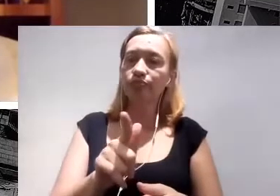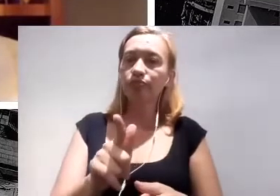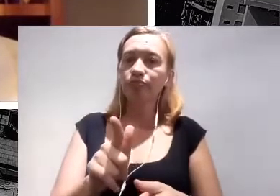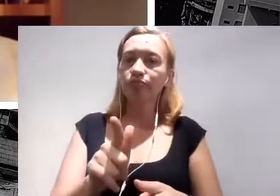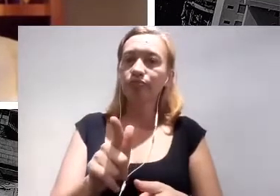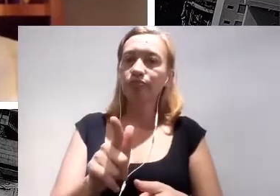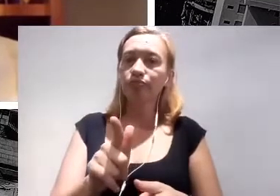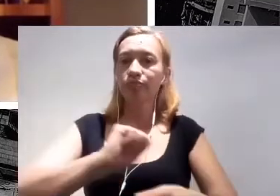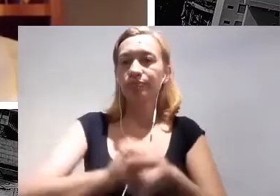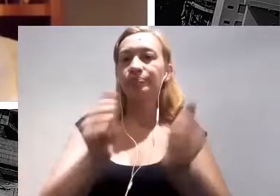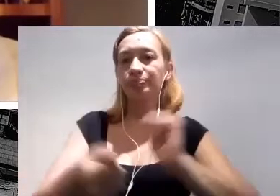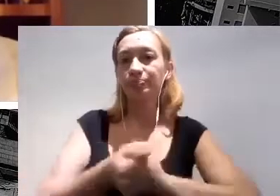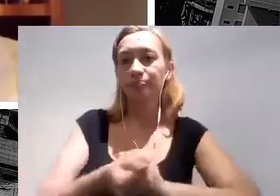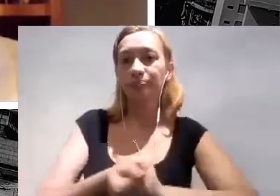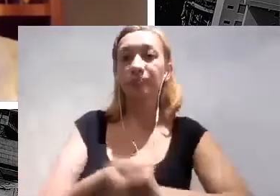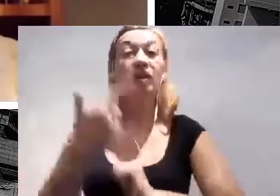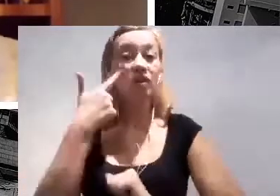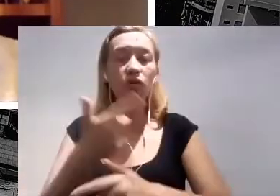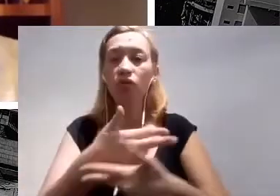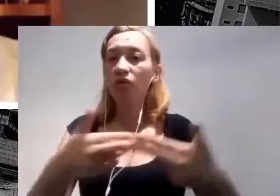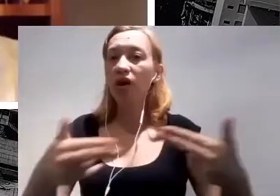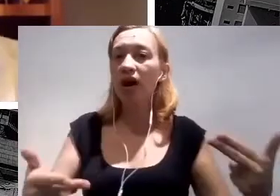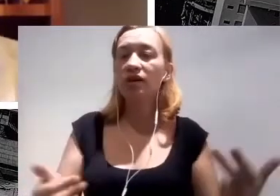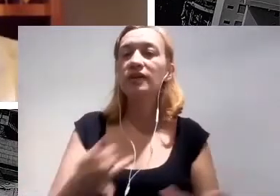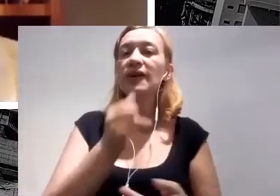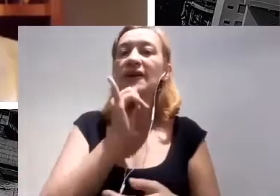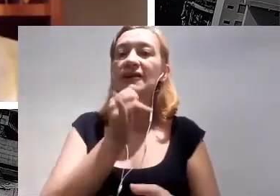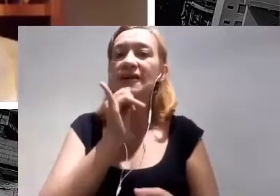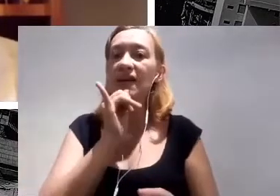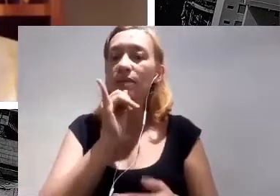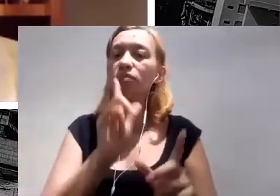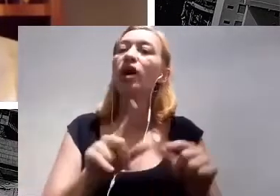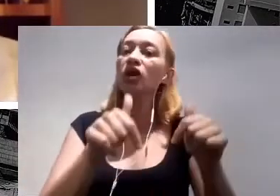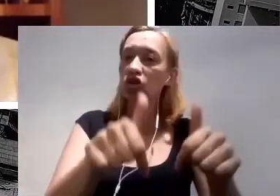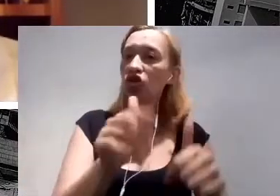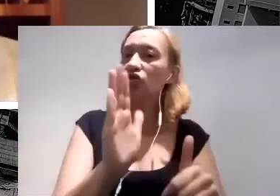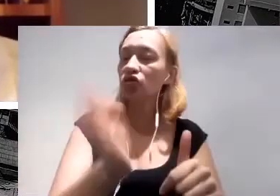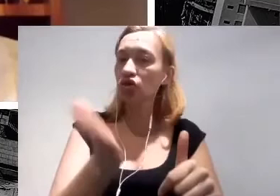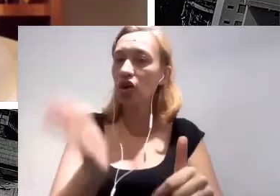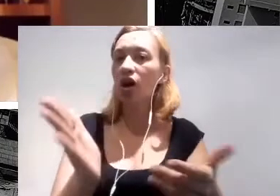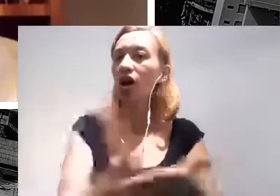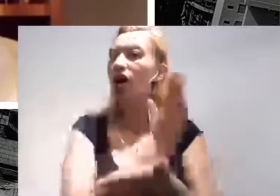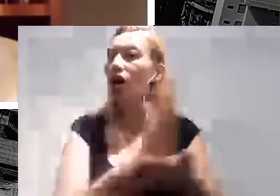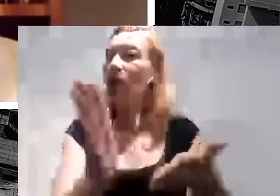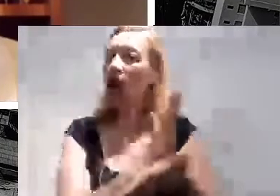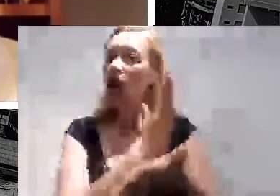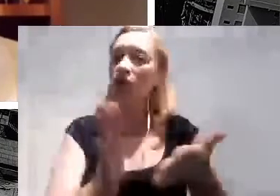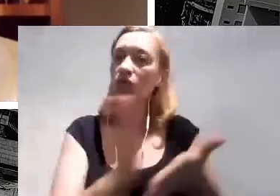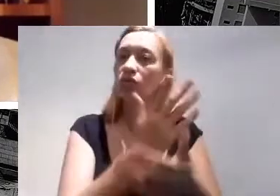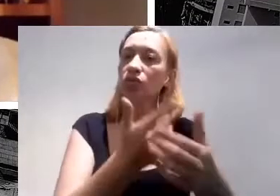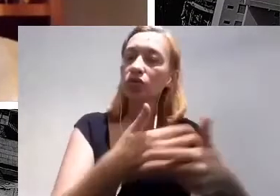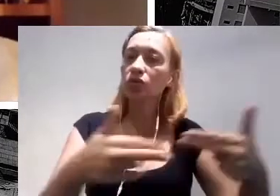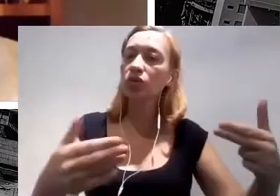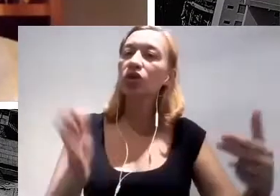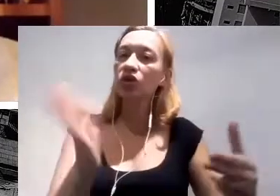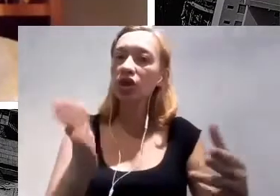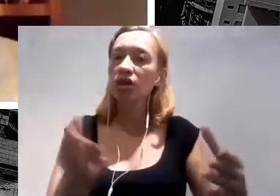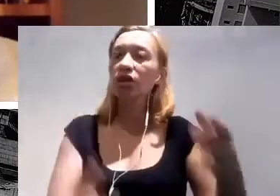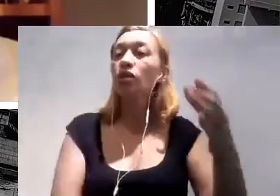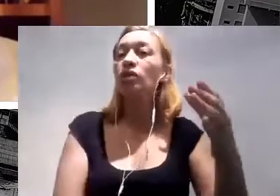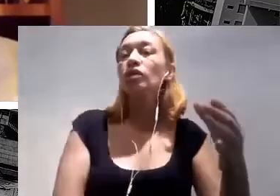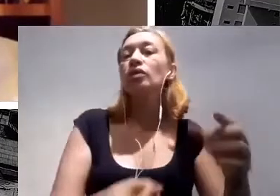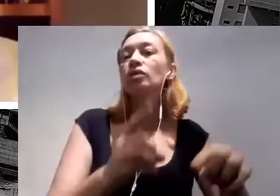Então, gente também viu casos e exemplos práticos sendo aplicados, algumas ferramentas que estão em desenvolvimento, casos aqui no Brasil, casos sendo adotados aí pela